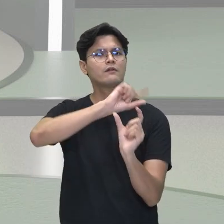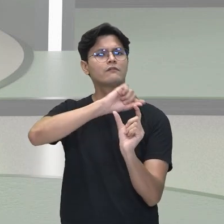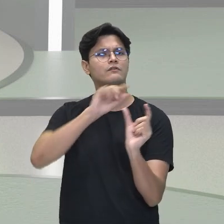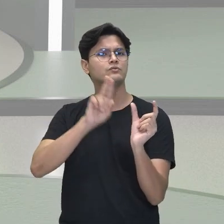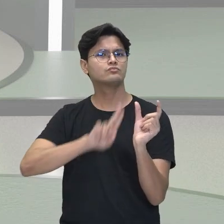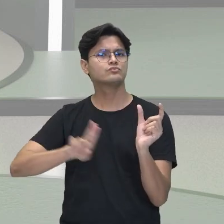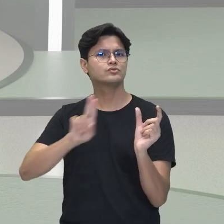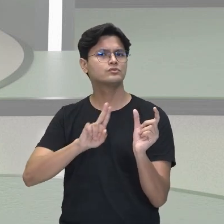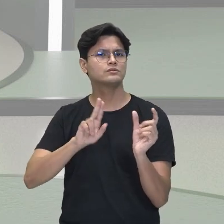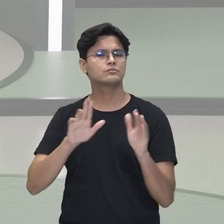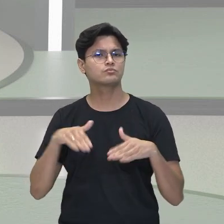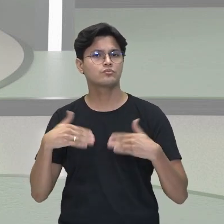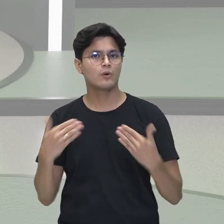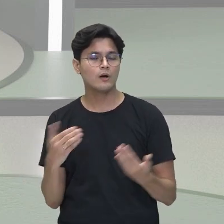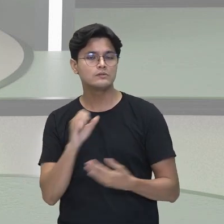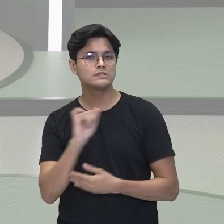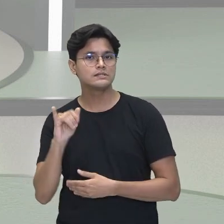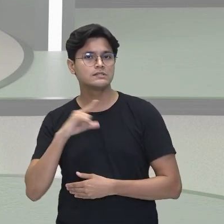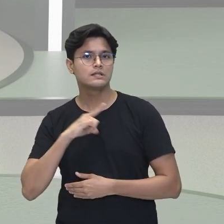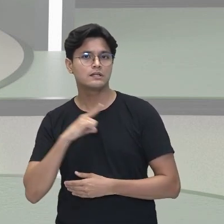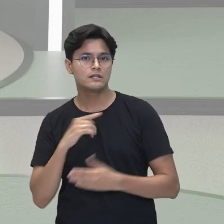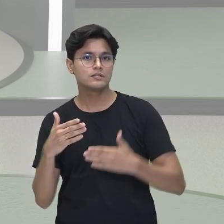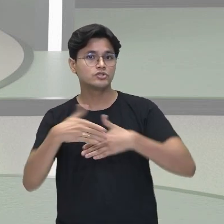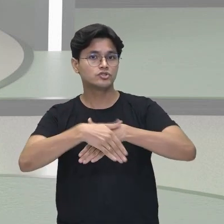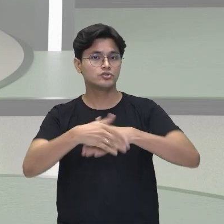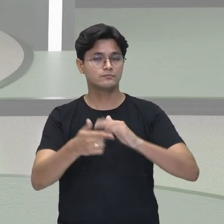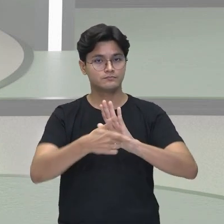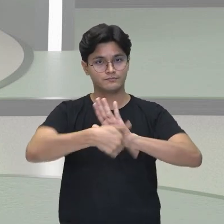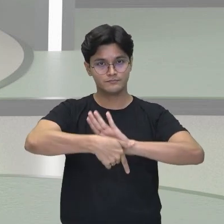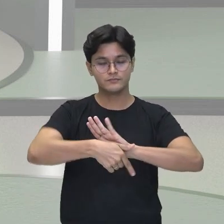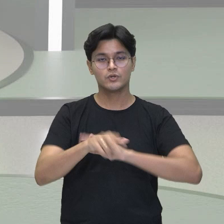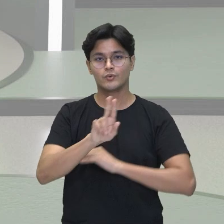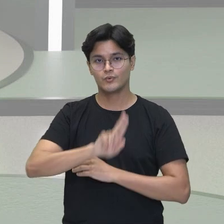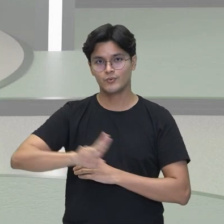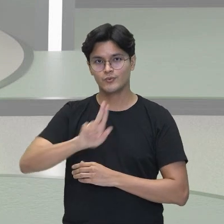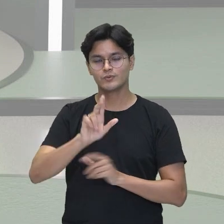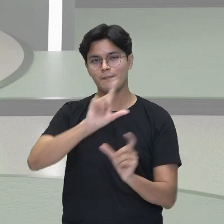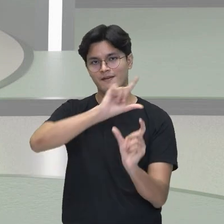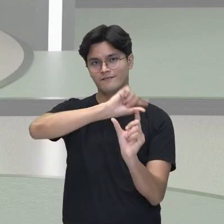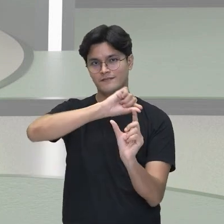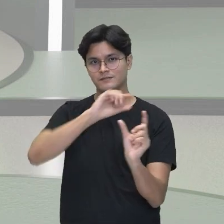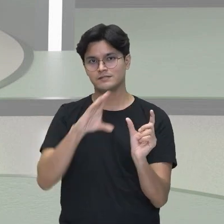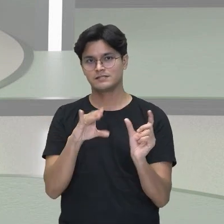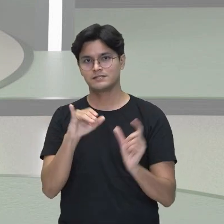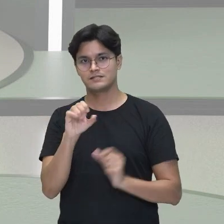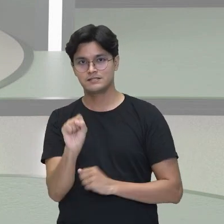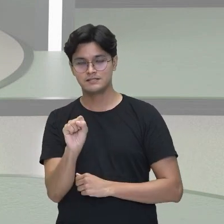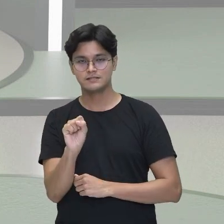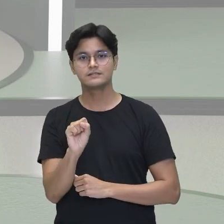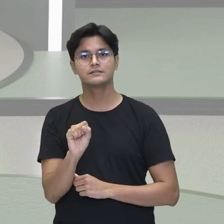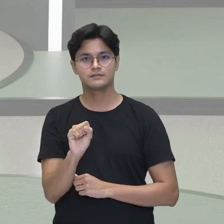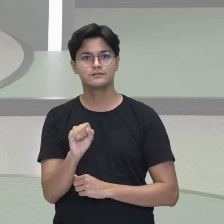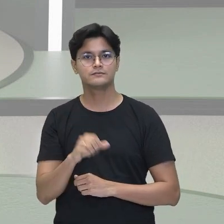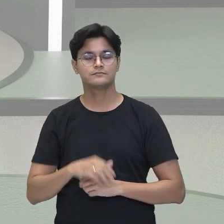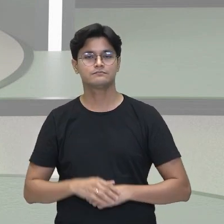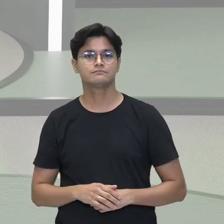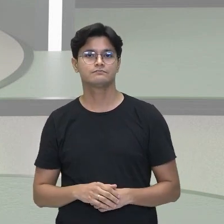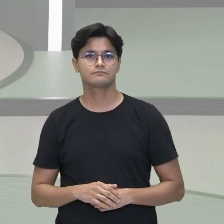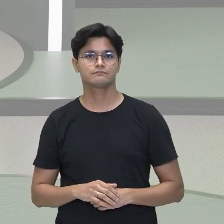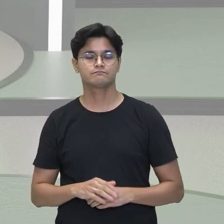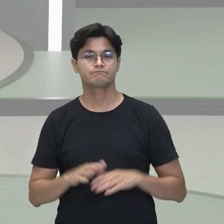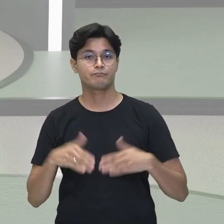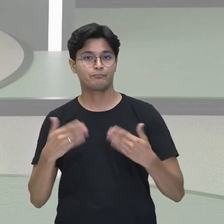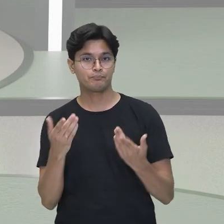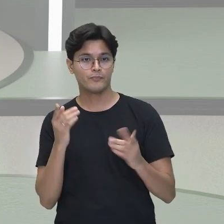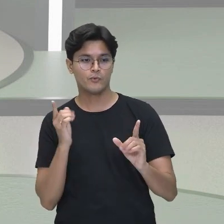um composto tem isomeria geométrica? O cis. E eu vou identificar a